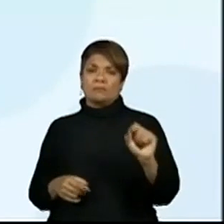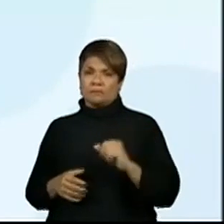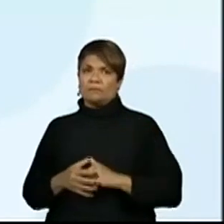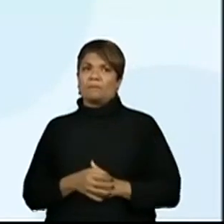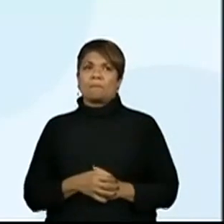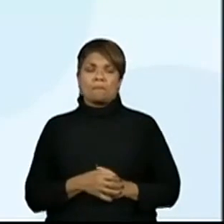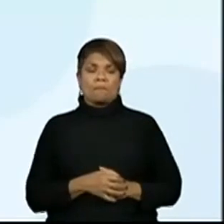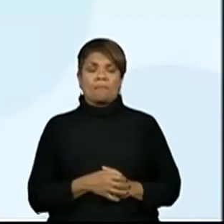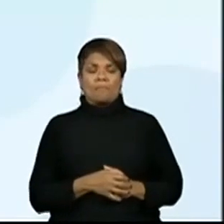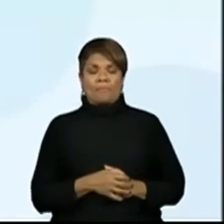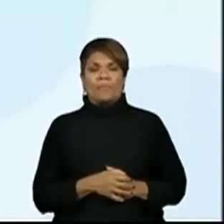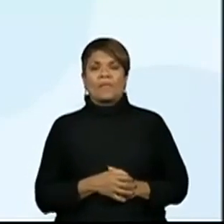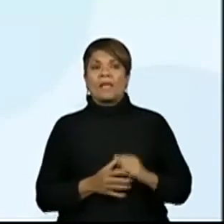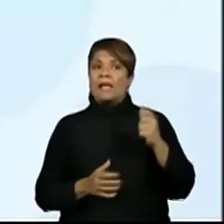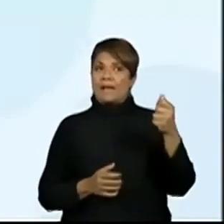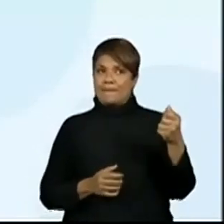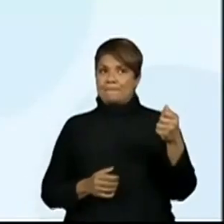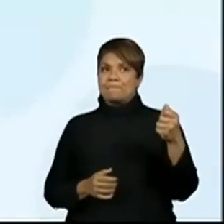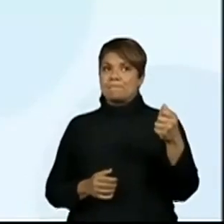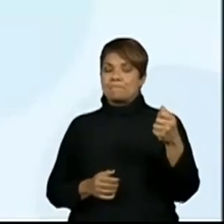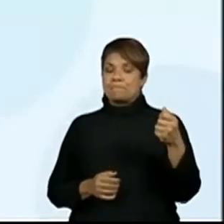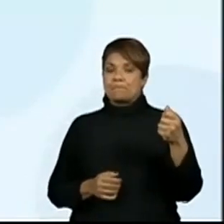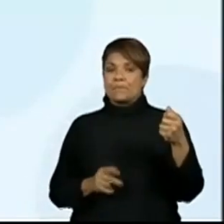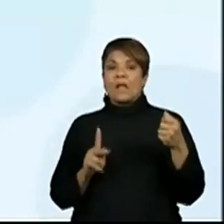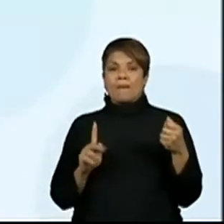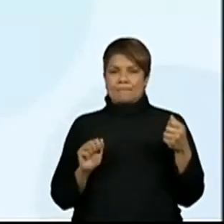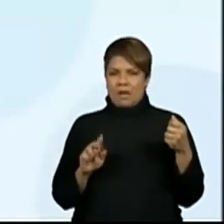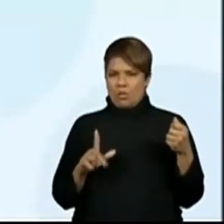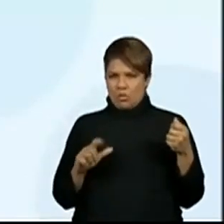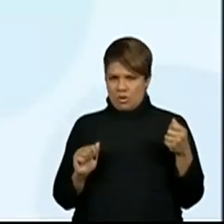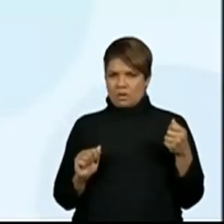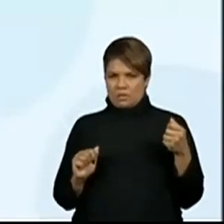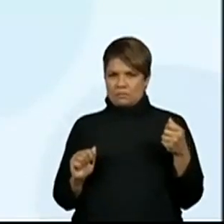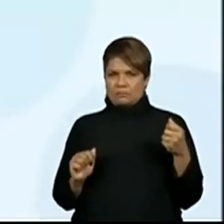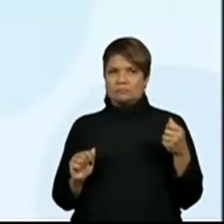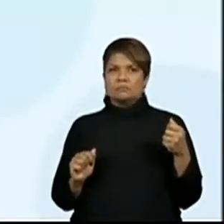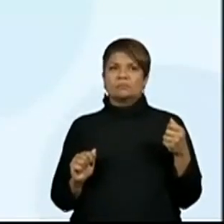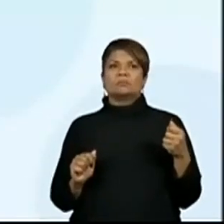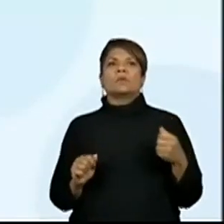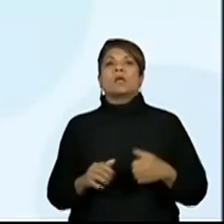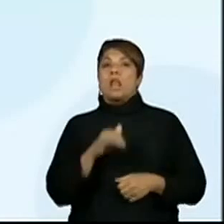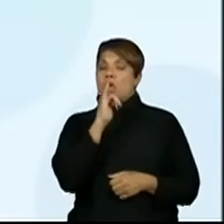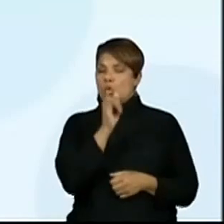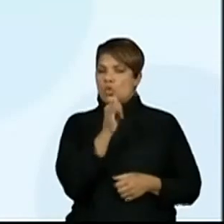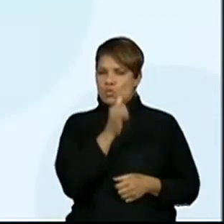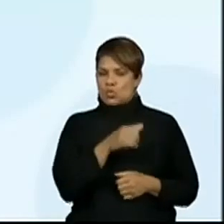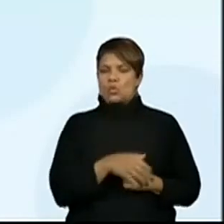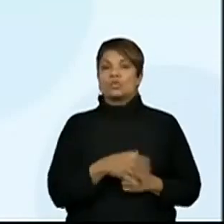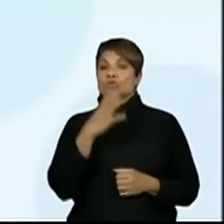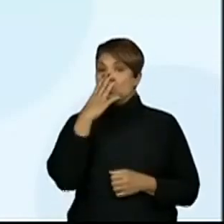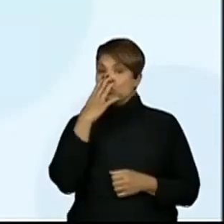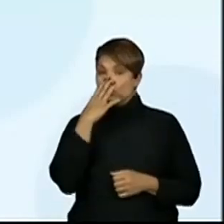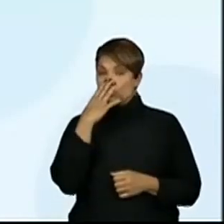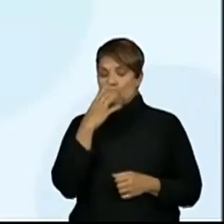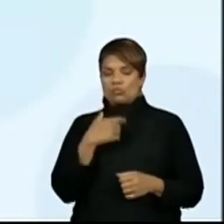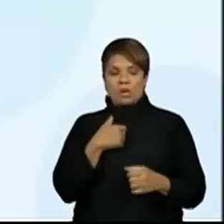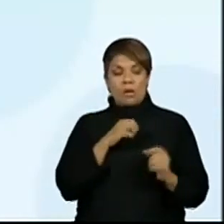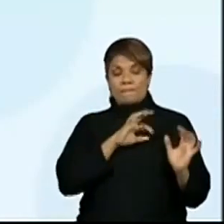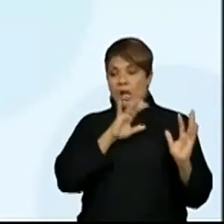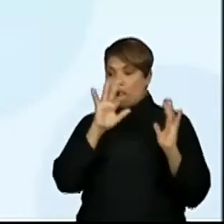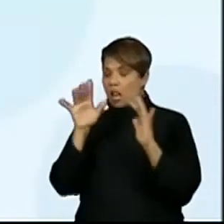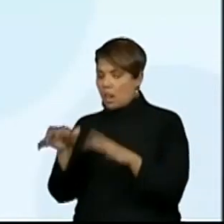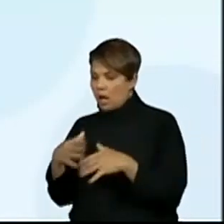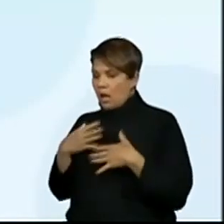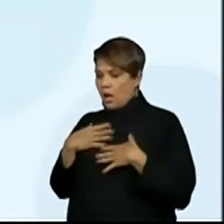Paula Alves? Letra A. Paula Alves conta que os cães foram encontrados